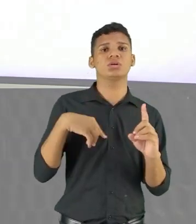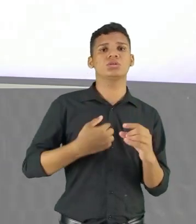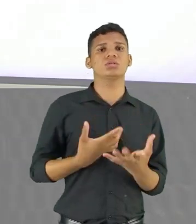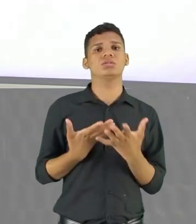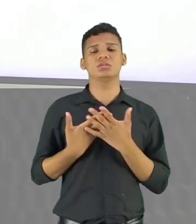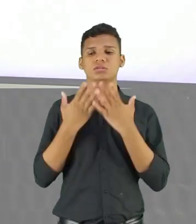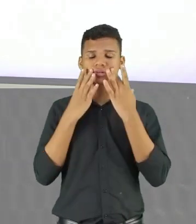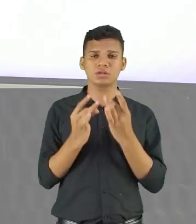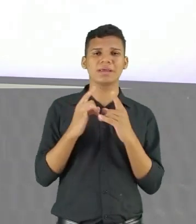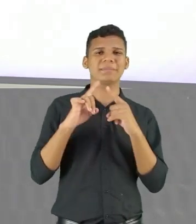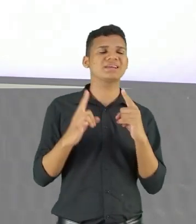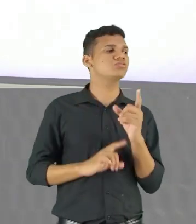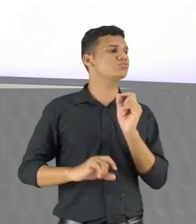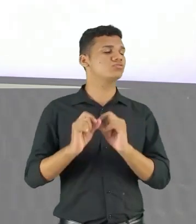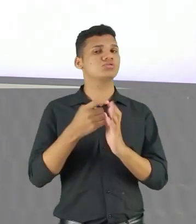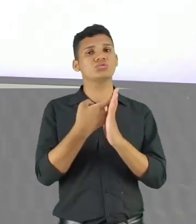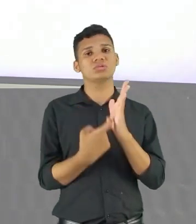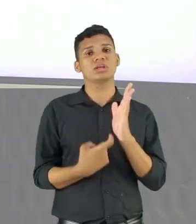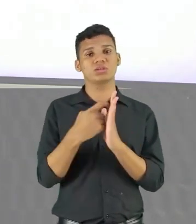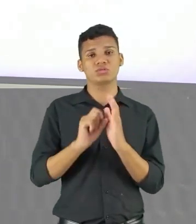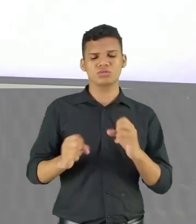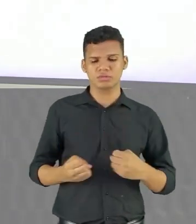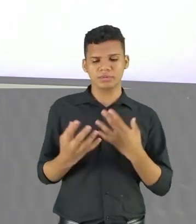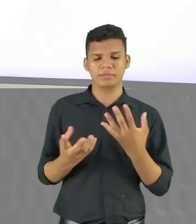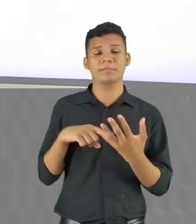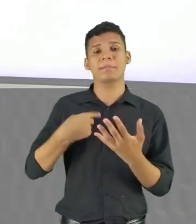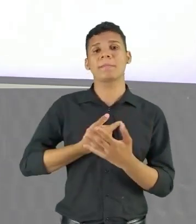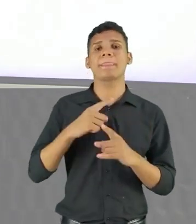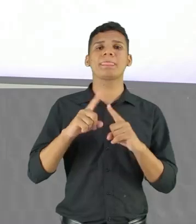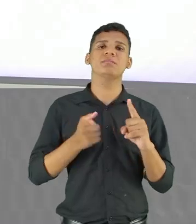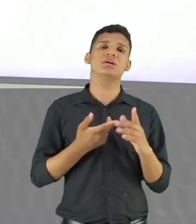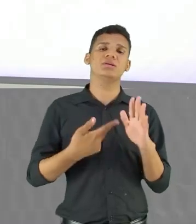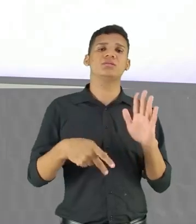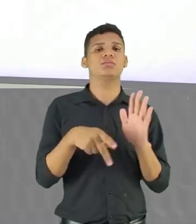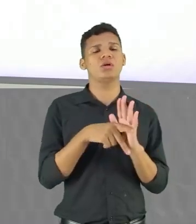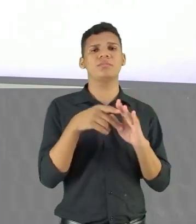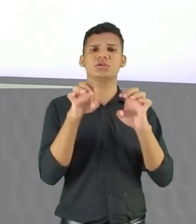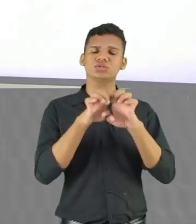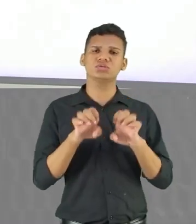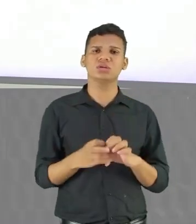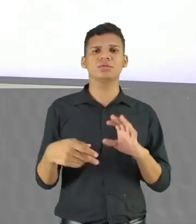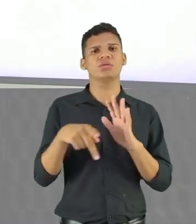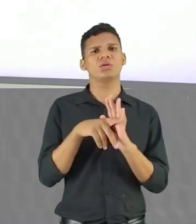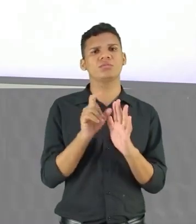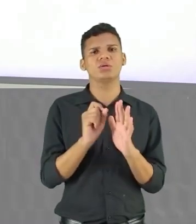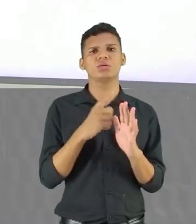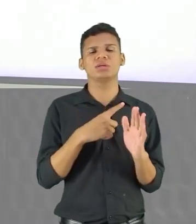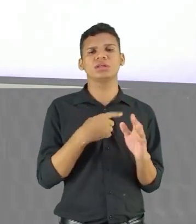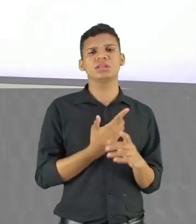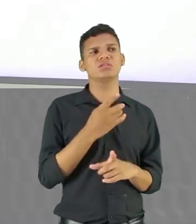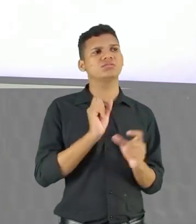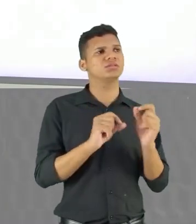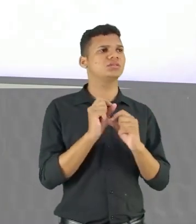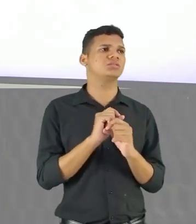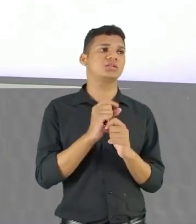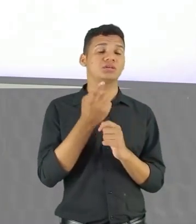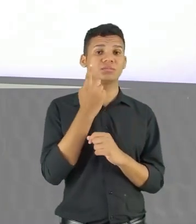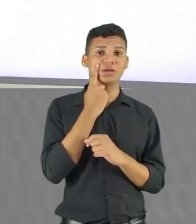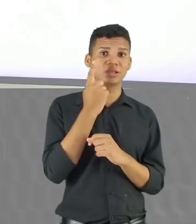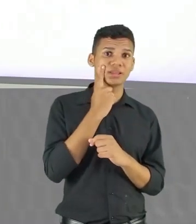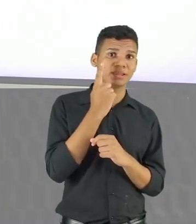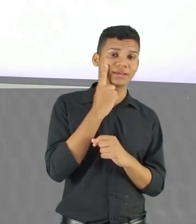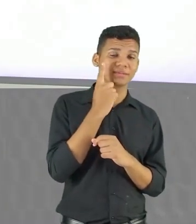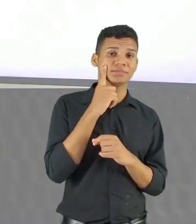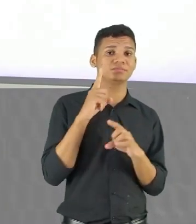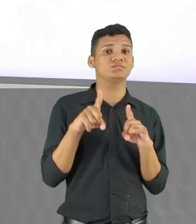Que o texto Está querendo expressar Para a gente A gente vê Uma organização Estrutural O teor A ideia As palavras São colocadas De